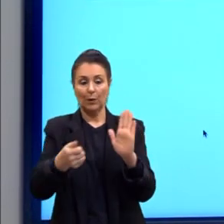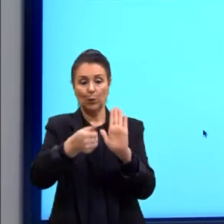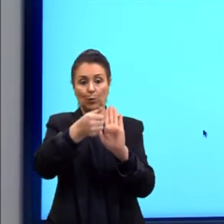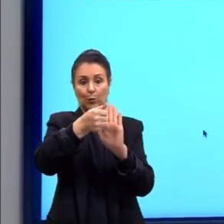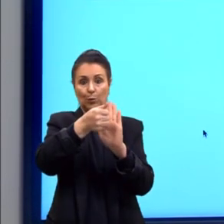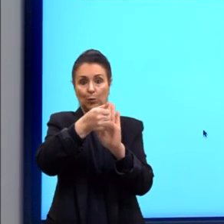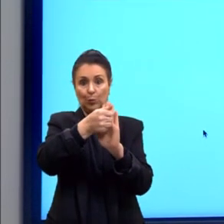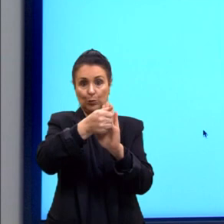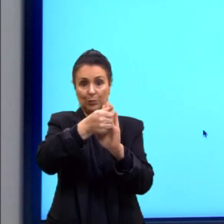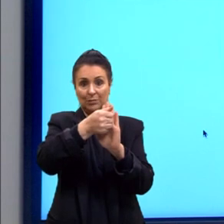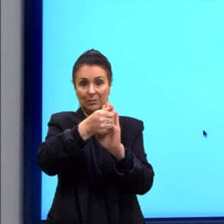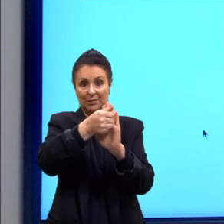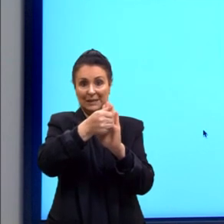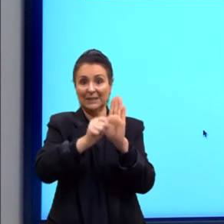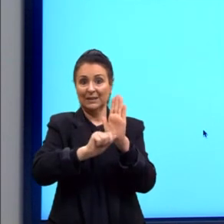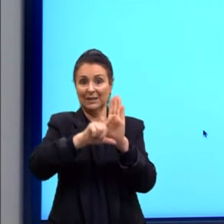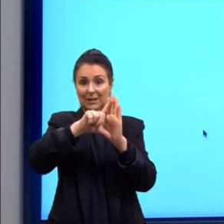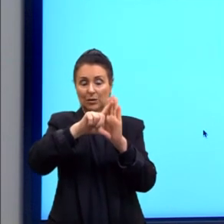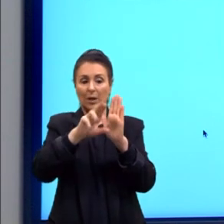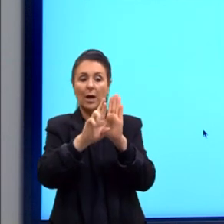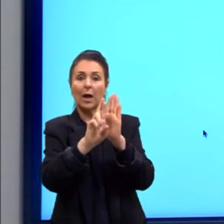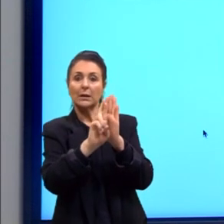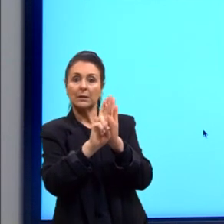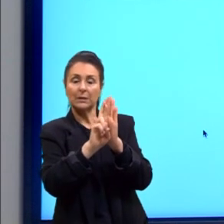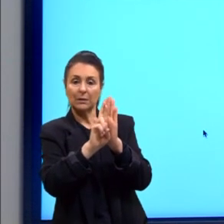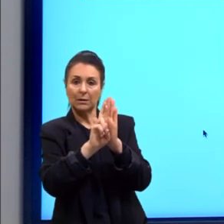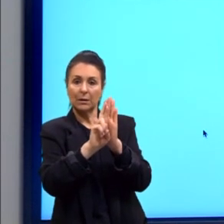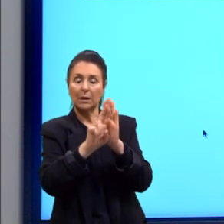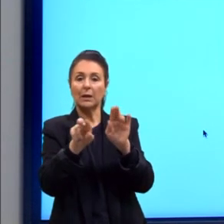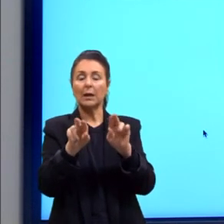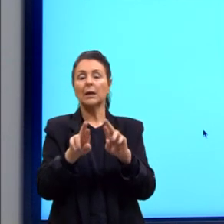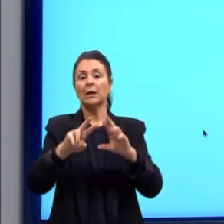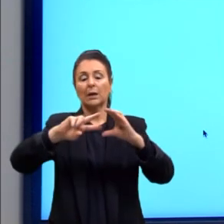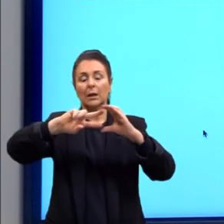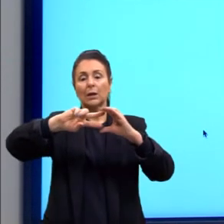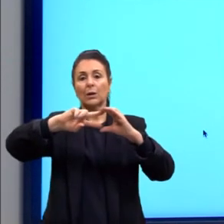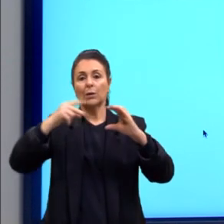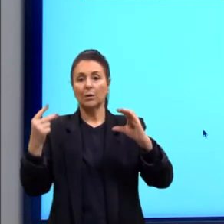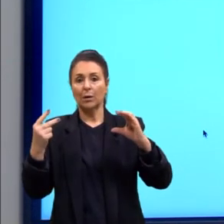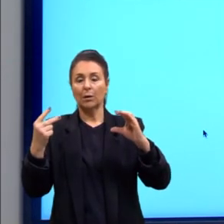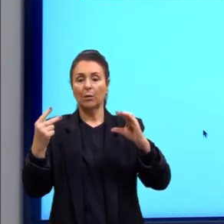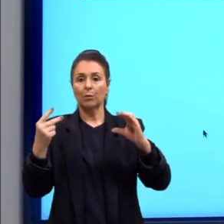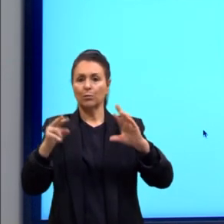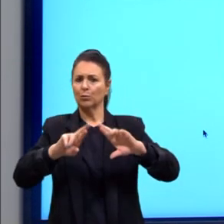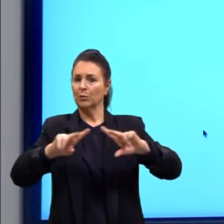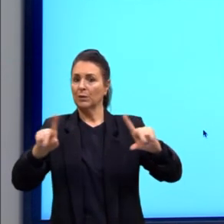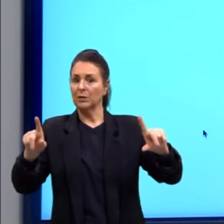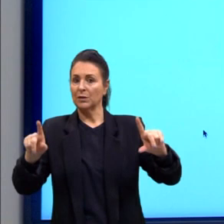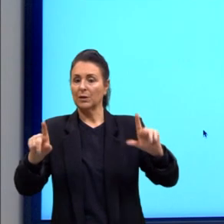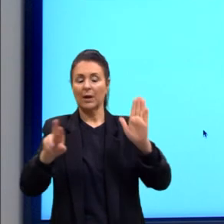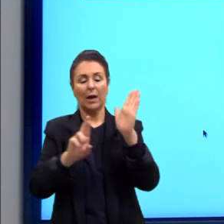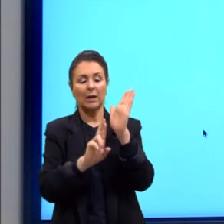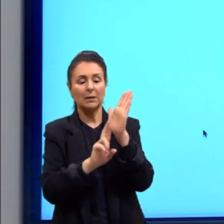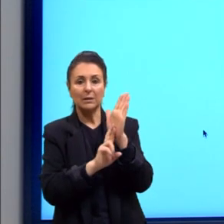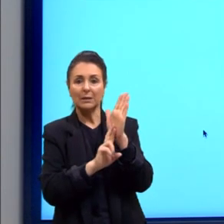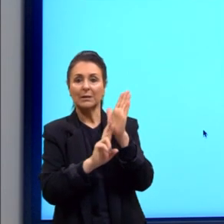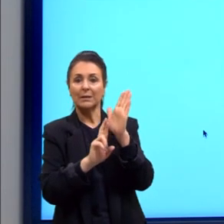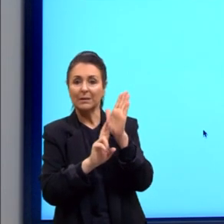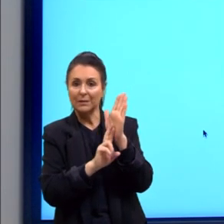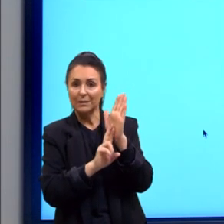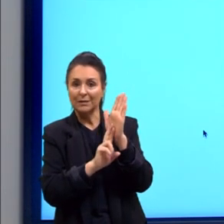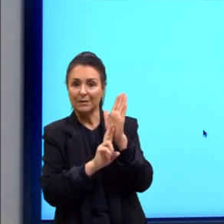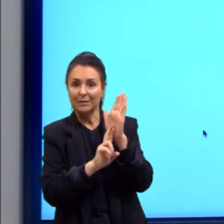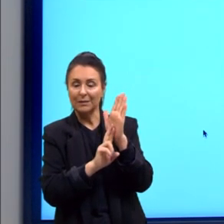Rzão, Rzão, e nos héterozigotos, Rzão, Rzinho. Então, a letra